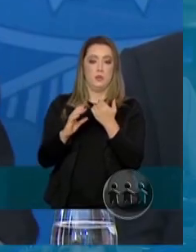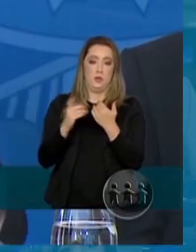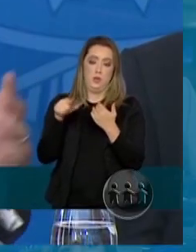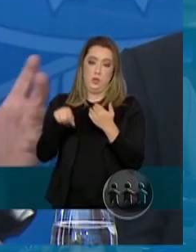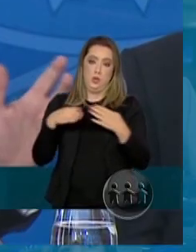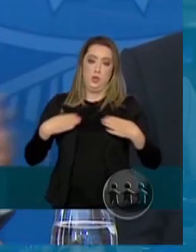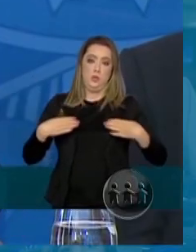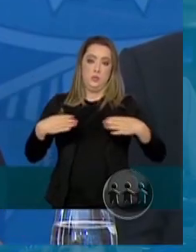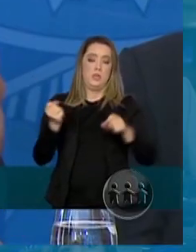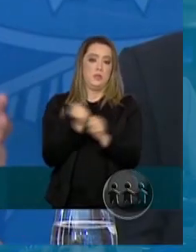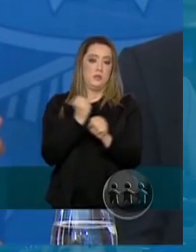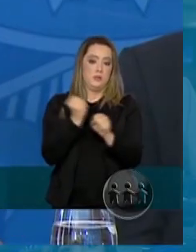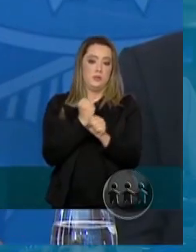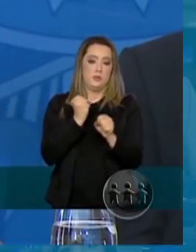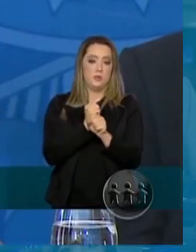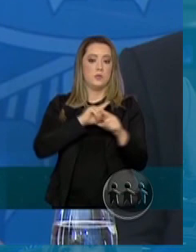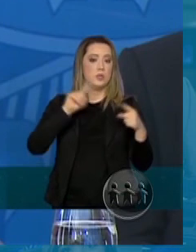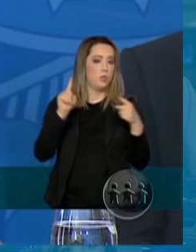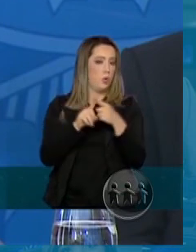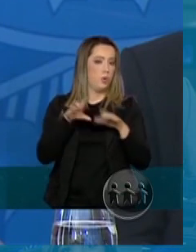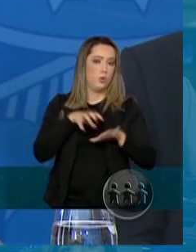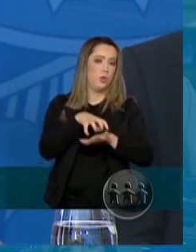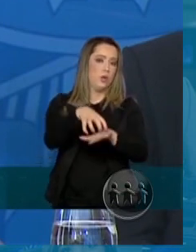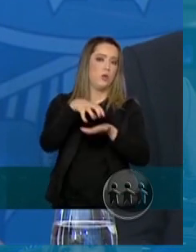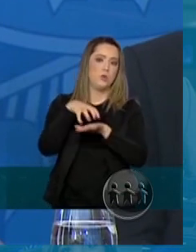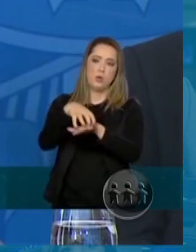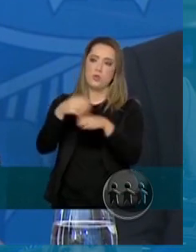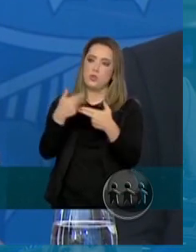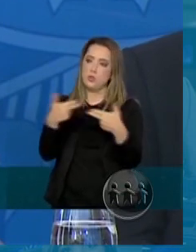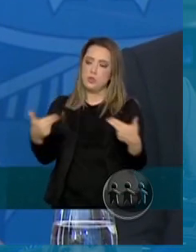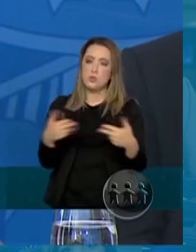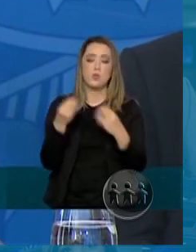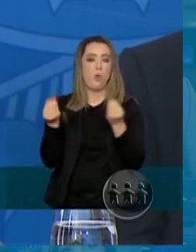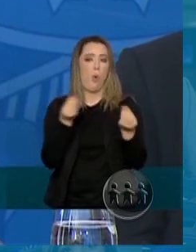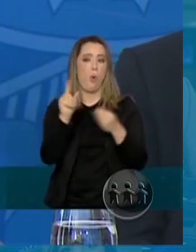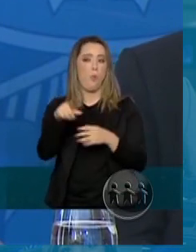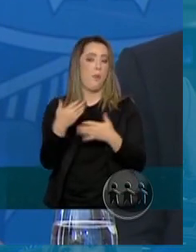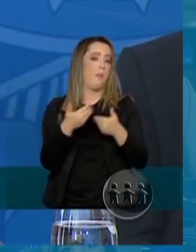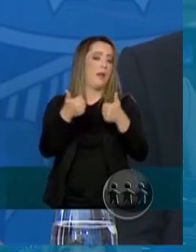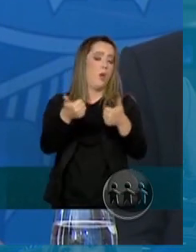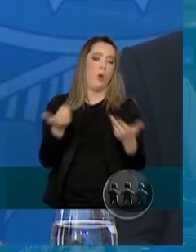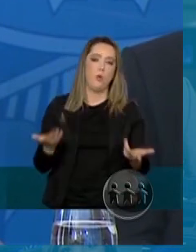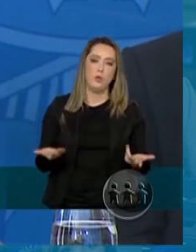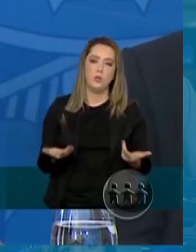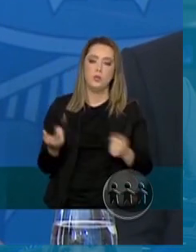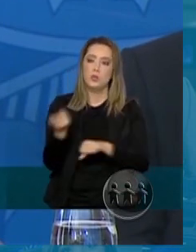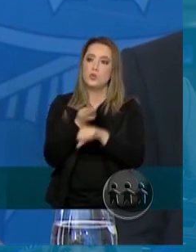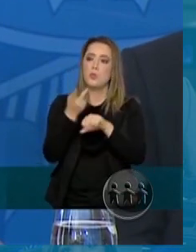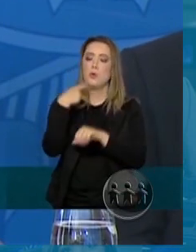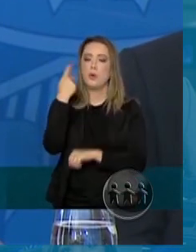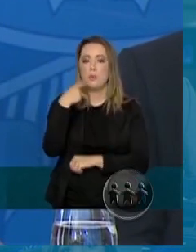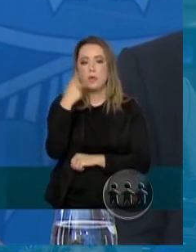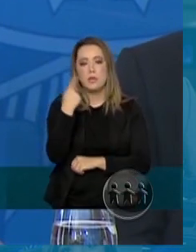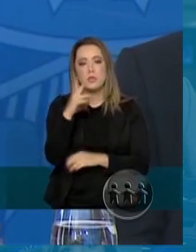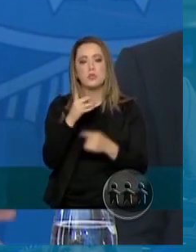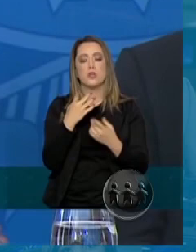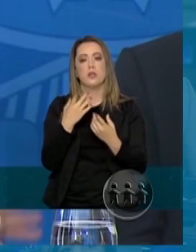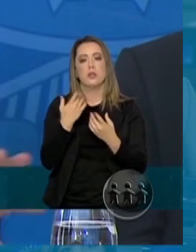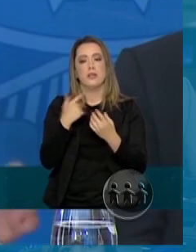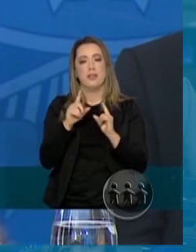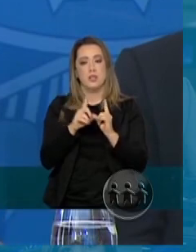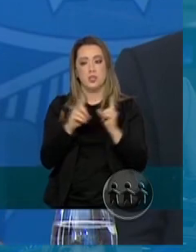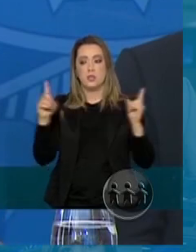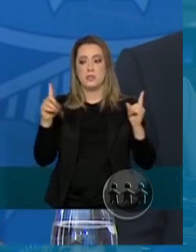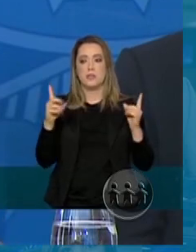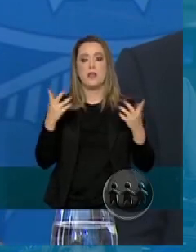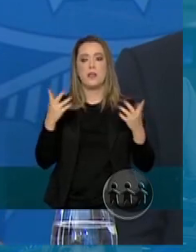Infraestrutura, que cuida da questão dos transportes, quais são as melhores formas de buscar políticas de distanciamento social